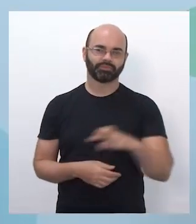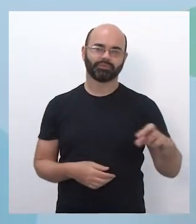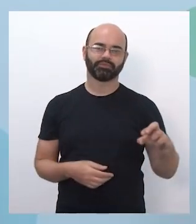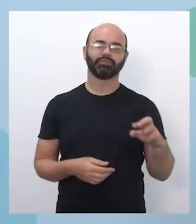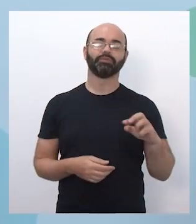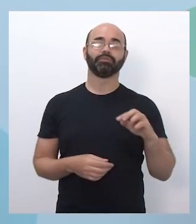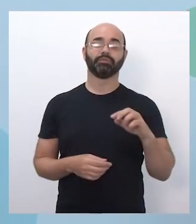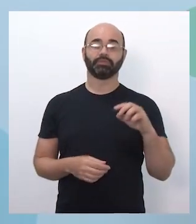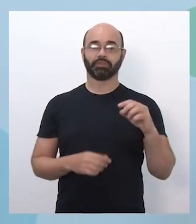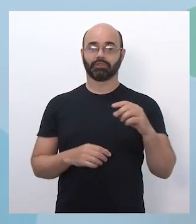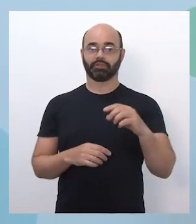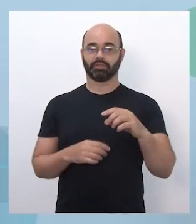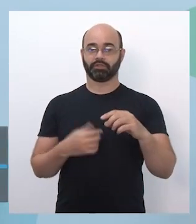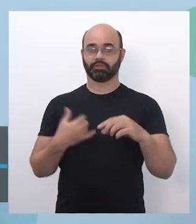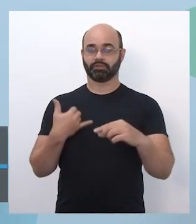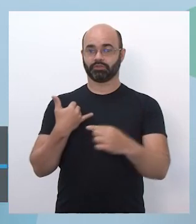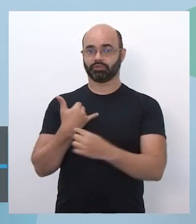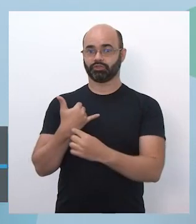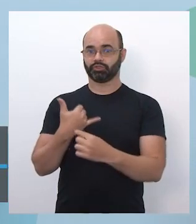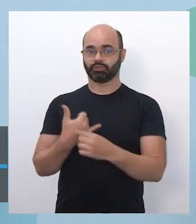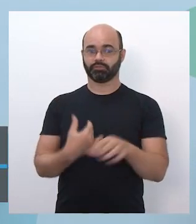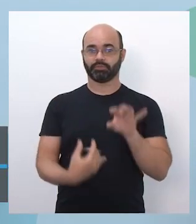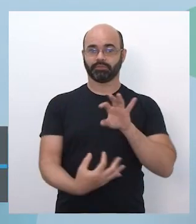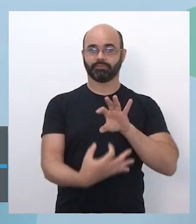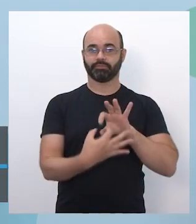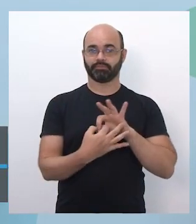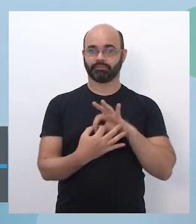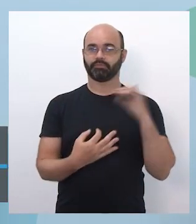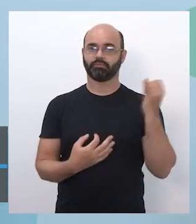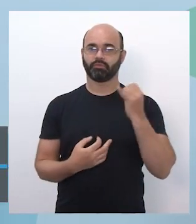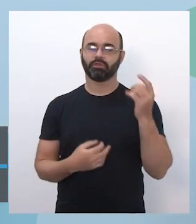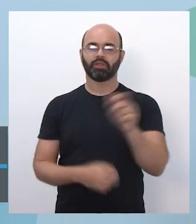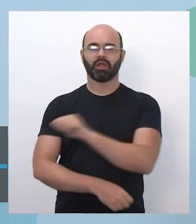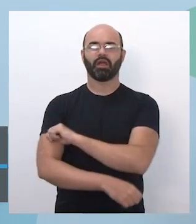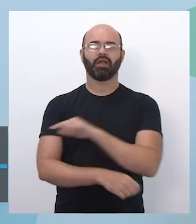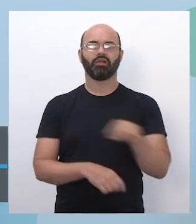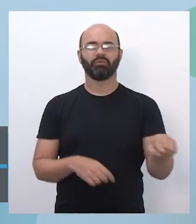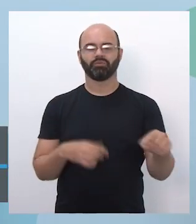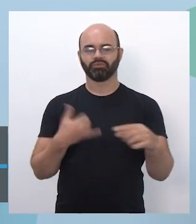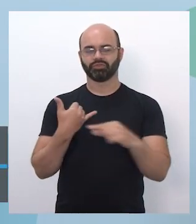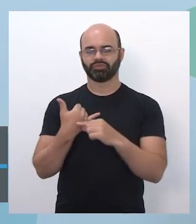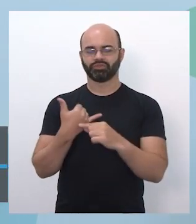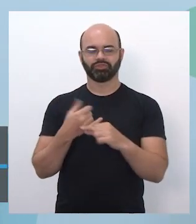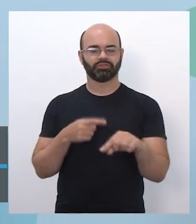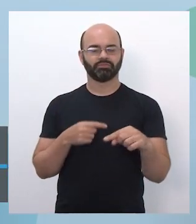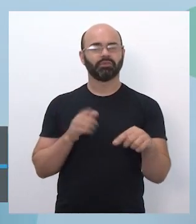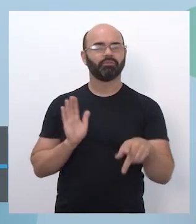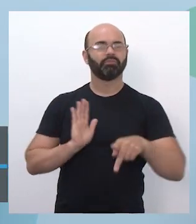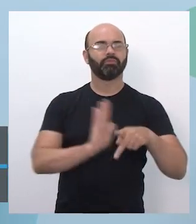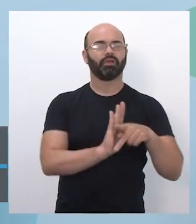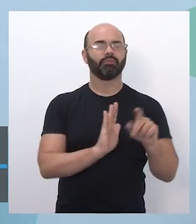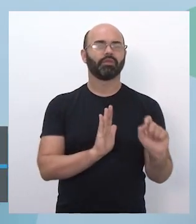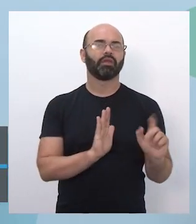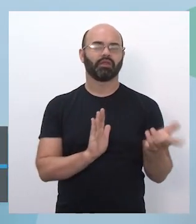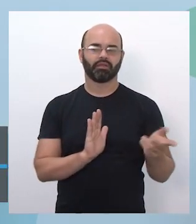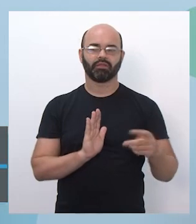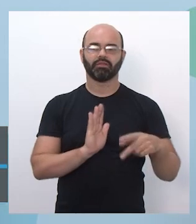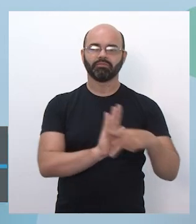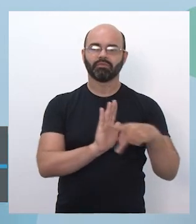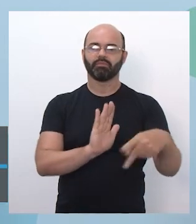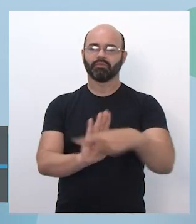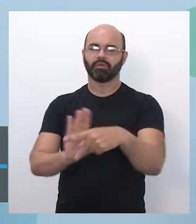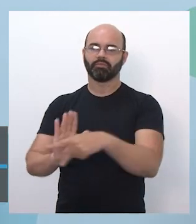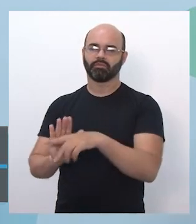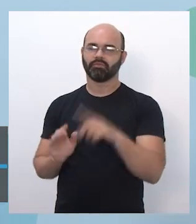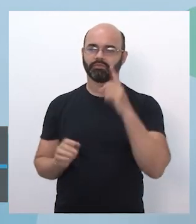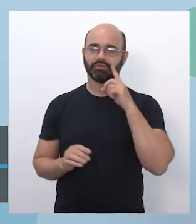vincular o chip e de saber exatamente que aluno está com qual chip para a gente também poder entender se os alunos estão cumprindo as horas